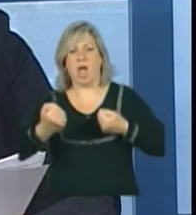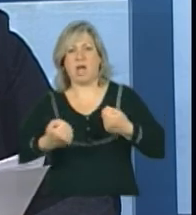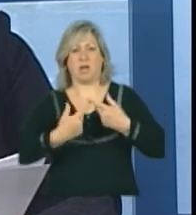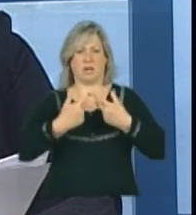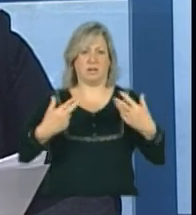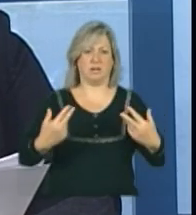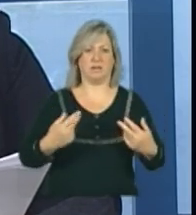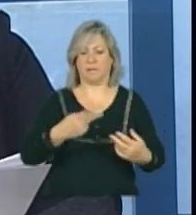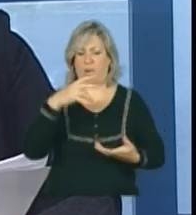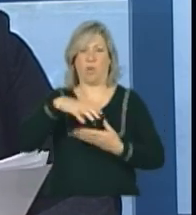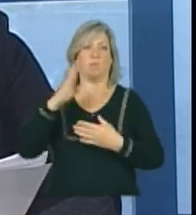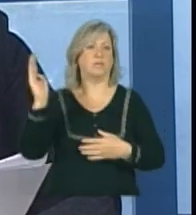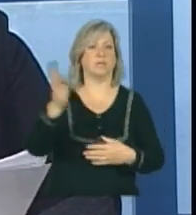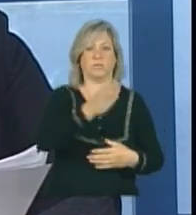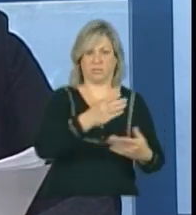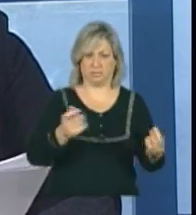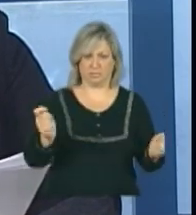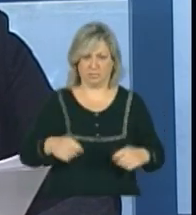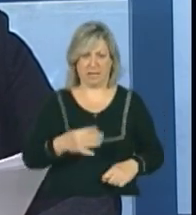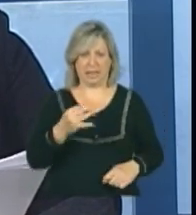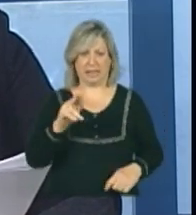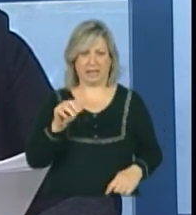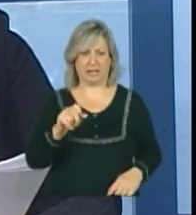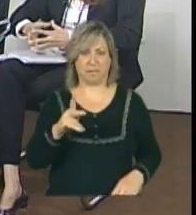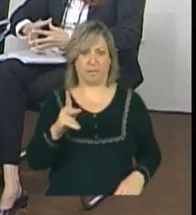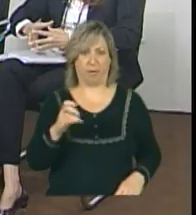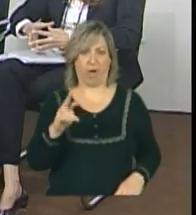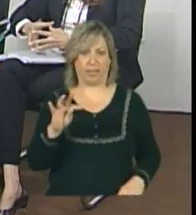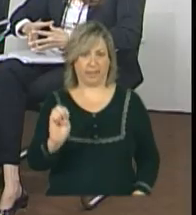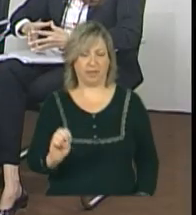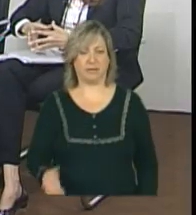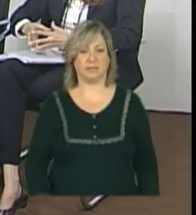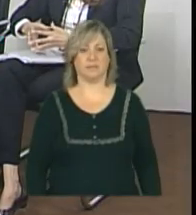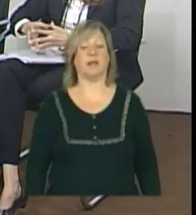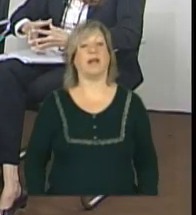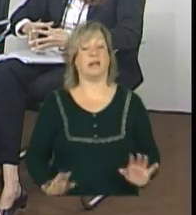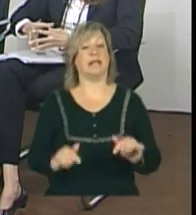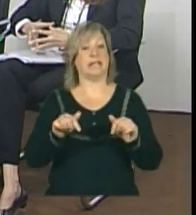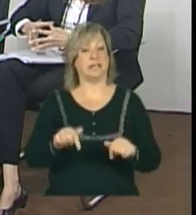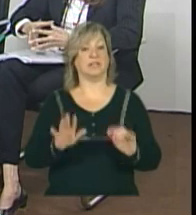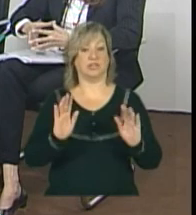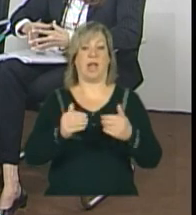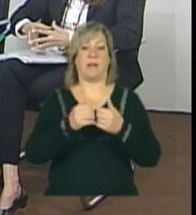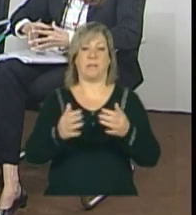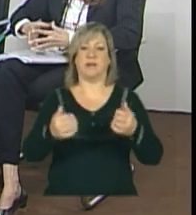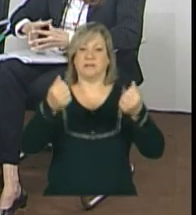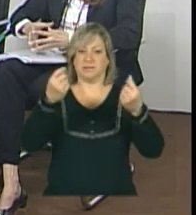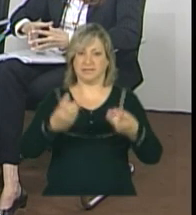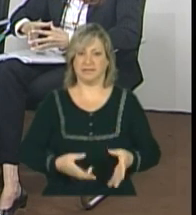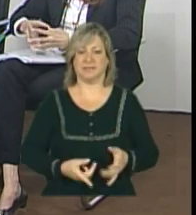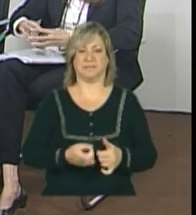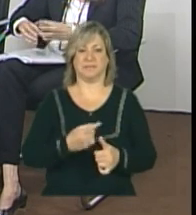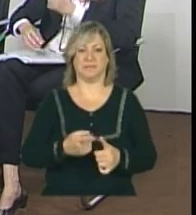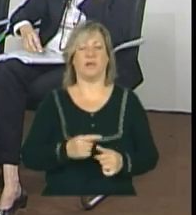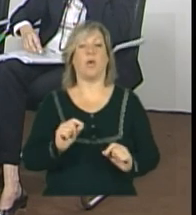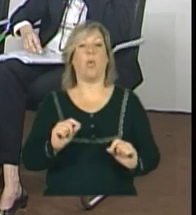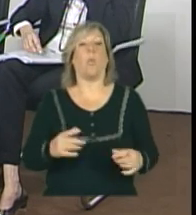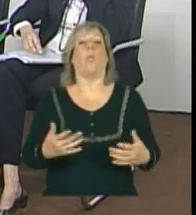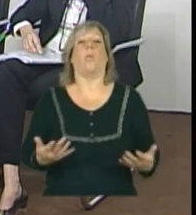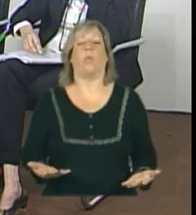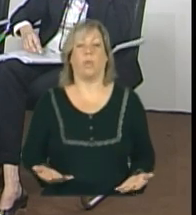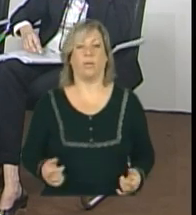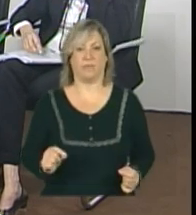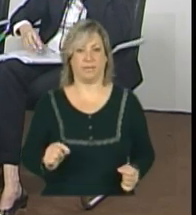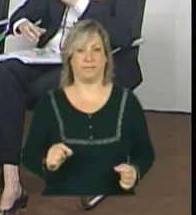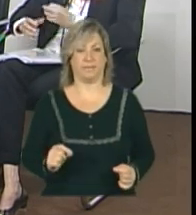dessas equipes de um lugar para o outro, das equipes volantes? Então, isso é que a gente começou, a gente abriu o bloco com uma pergunta parecida. O que acontece?